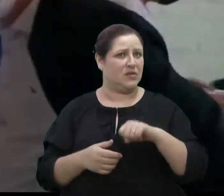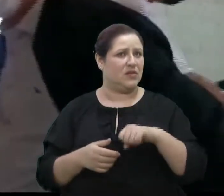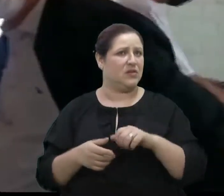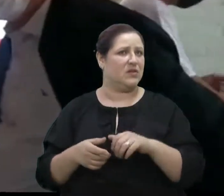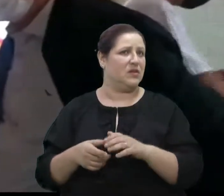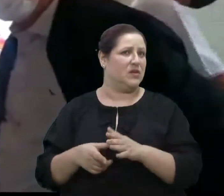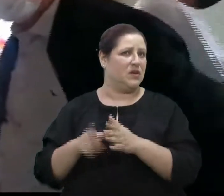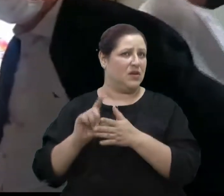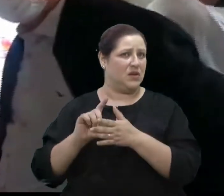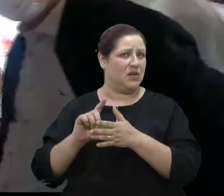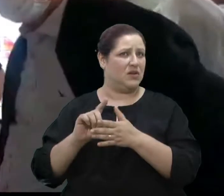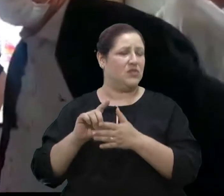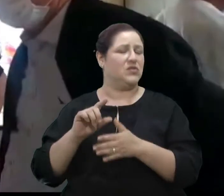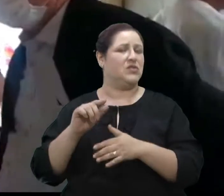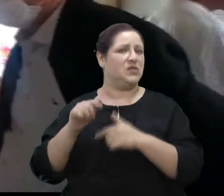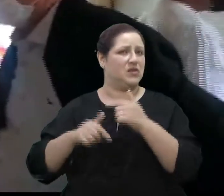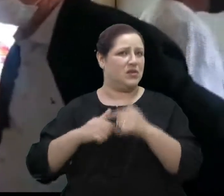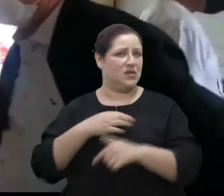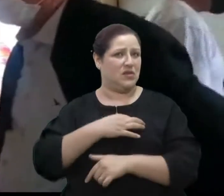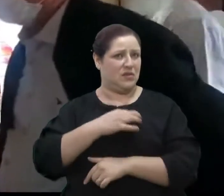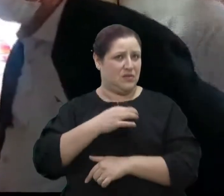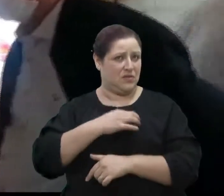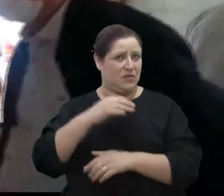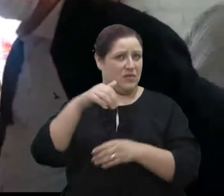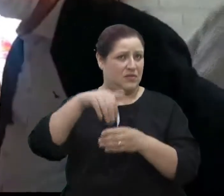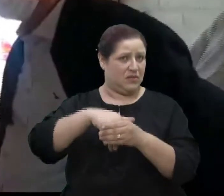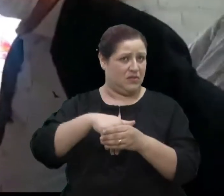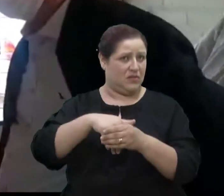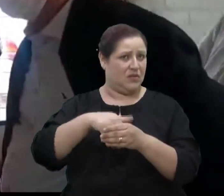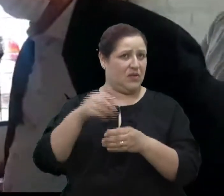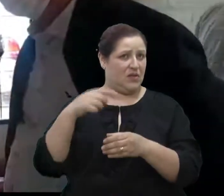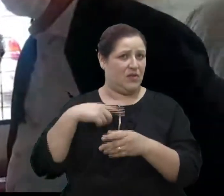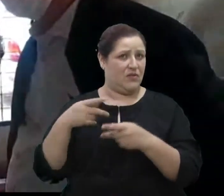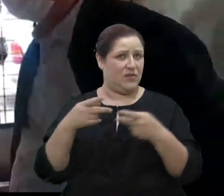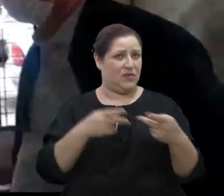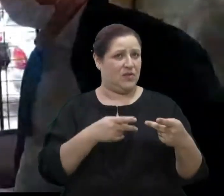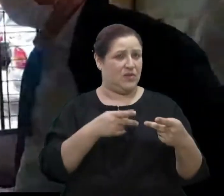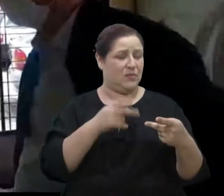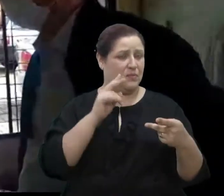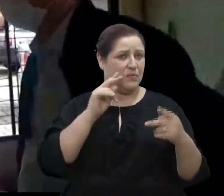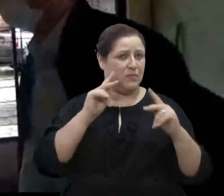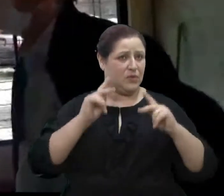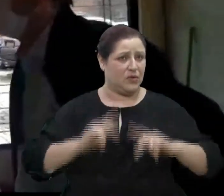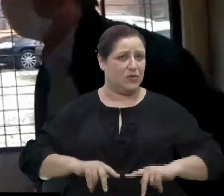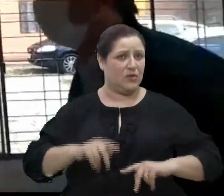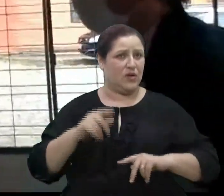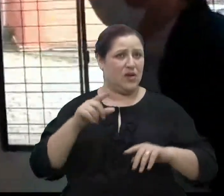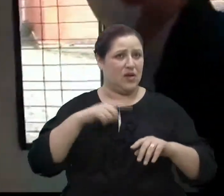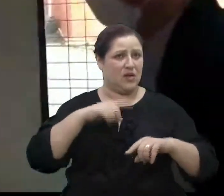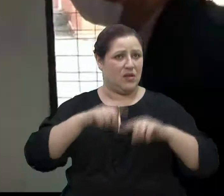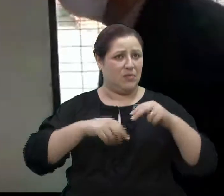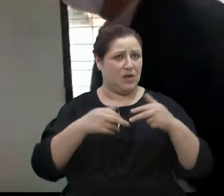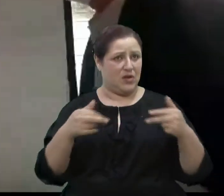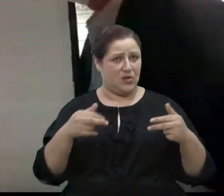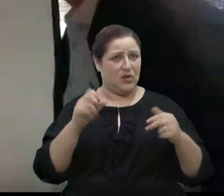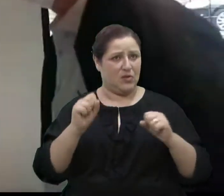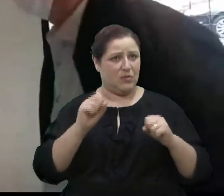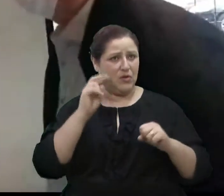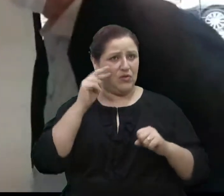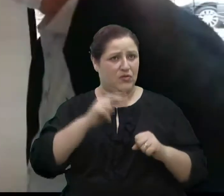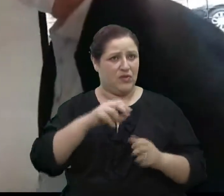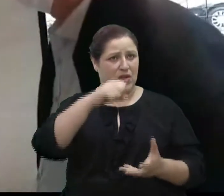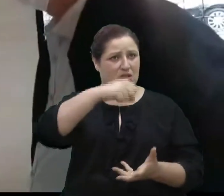fui visitar o pessoal do agronegócio e essa mercadoria aqui que o senhor pode ver é tudo... Eu até abriu uma sacola aqui,